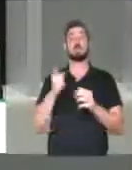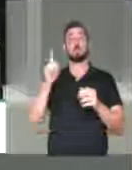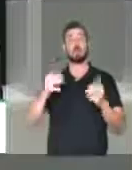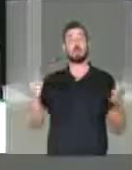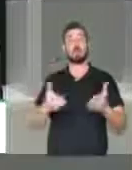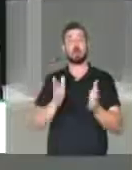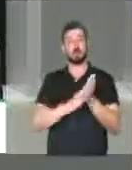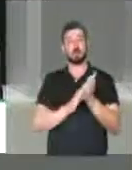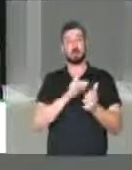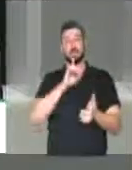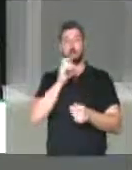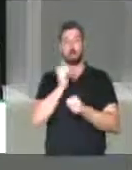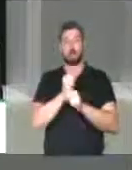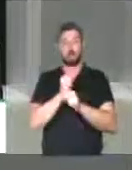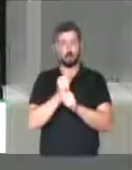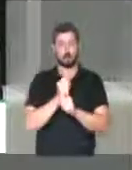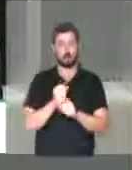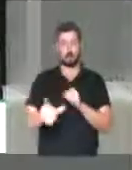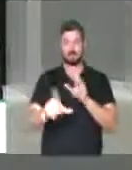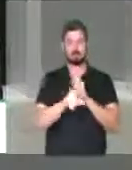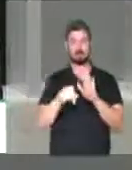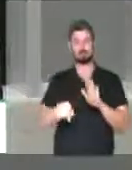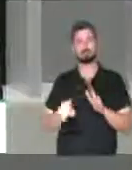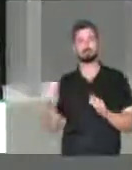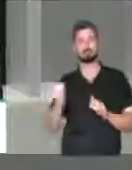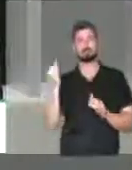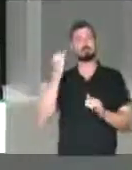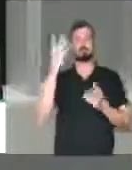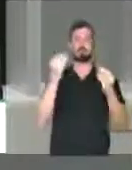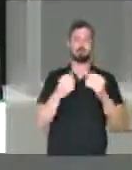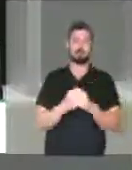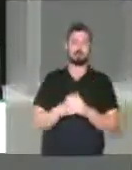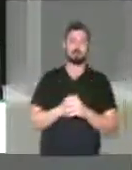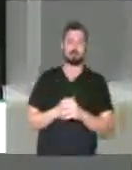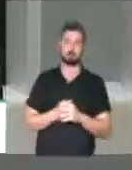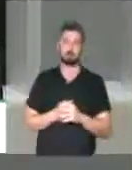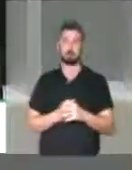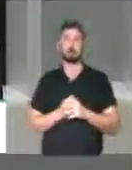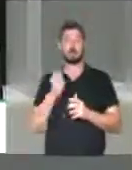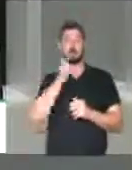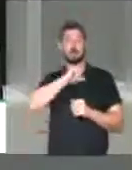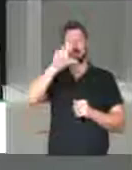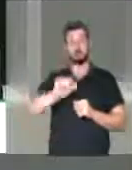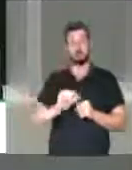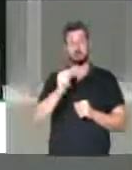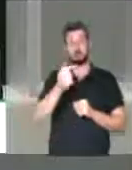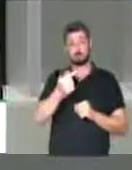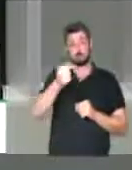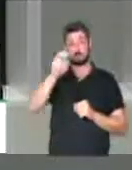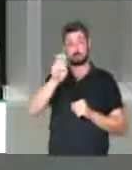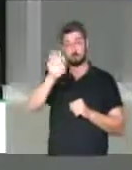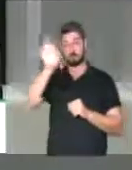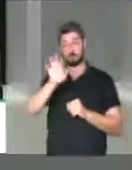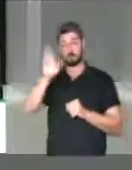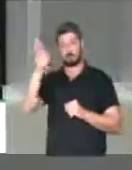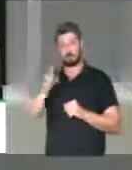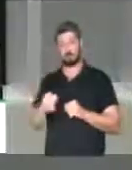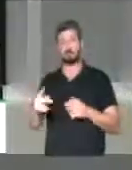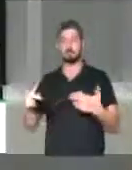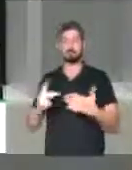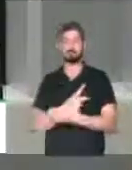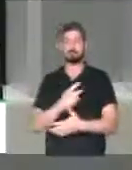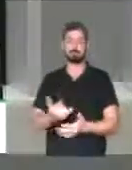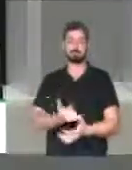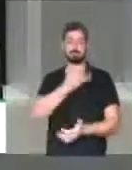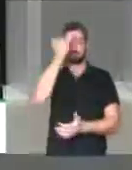no aniversário de oito anos desta lei tão importante que diminuiu 75%